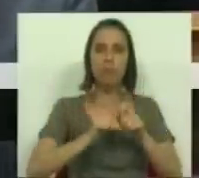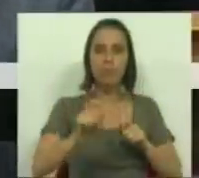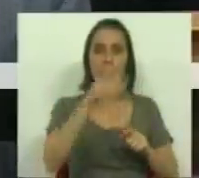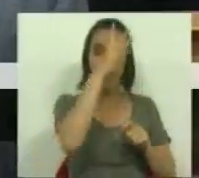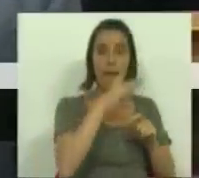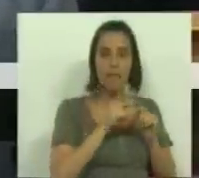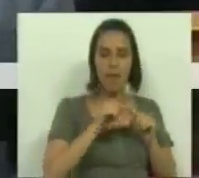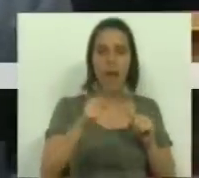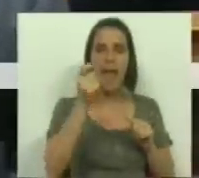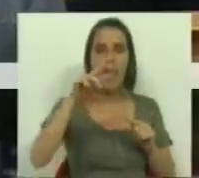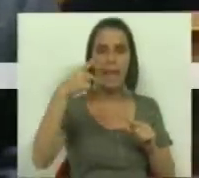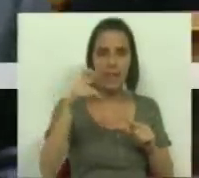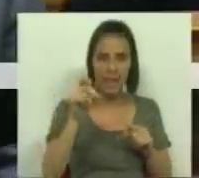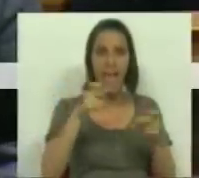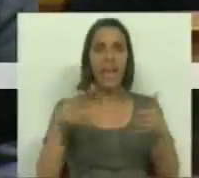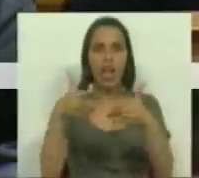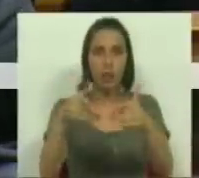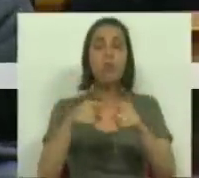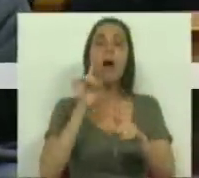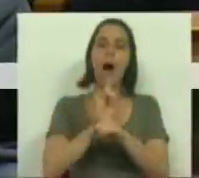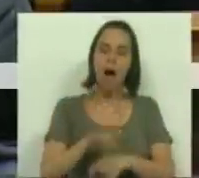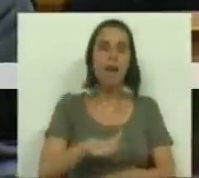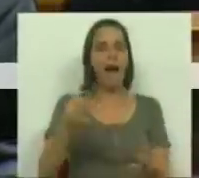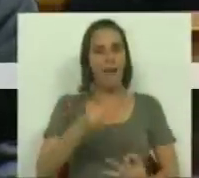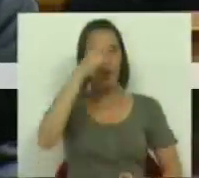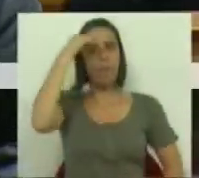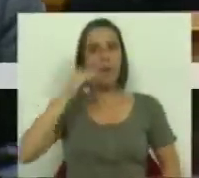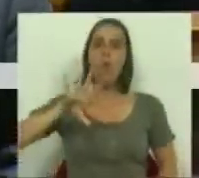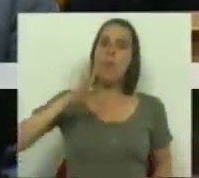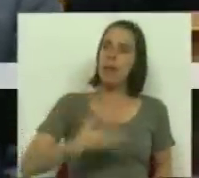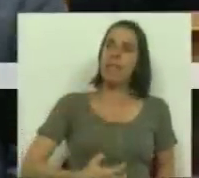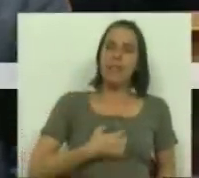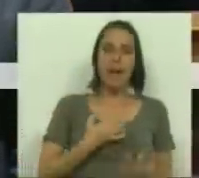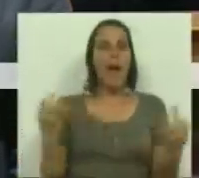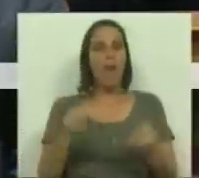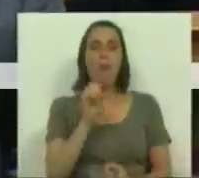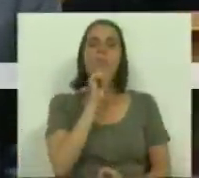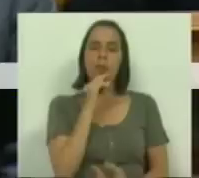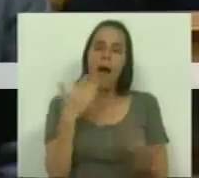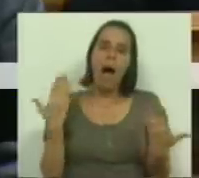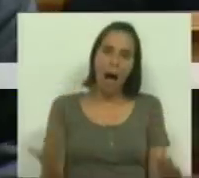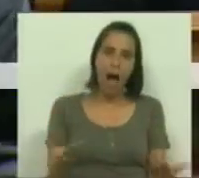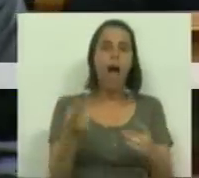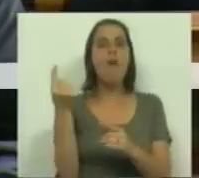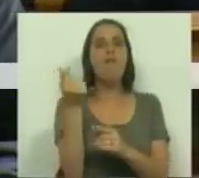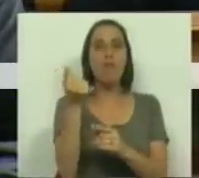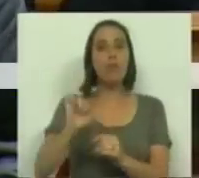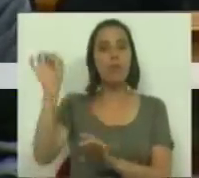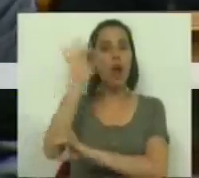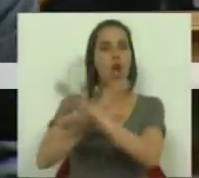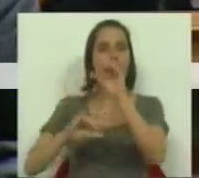lanço de Penafiel e outros ricos. Mesmo na situação difícil que o país enfrenta, há a possibilidade de direcionar fundos